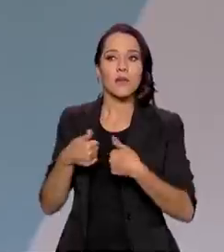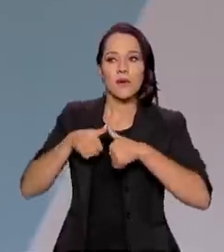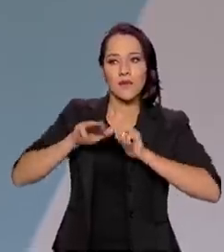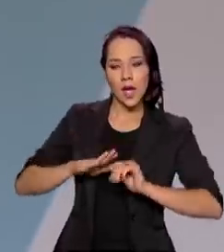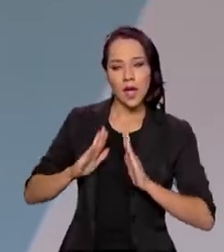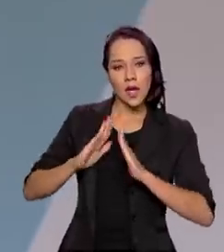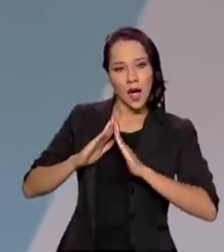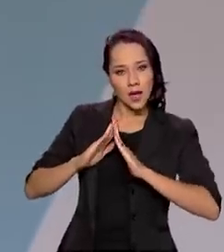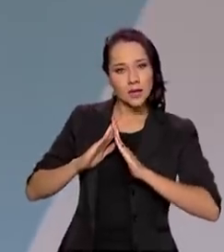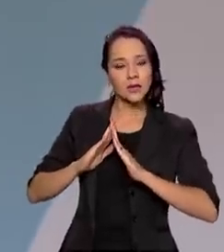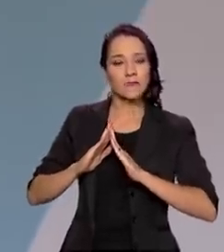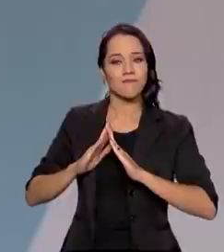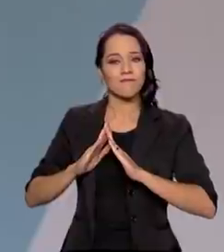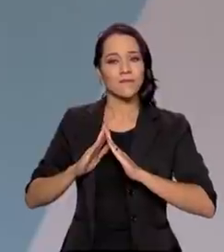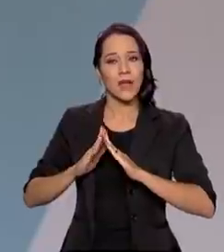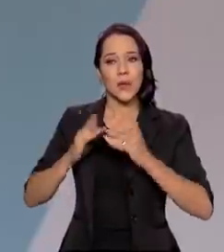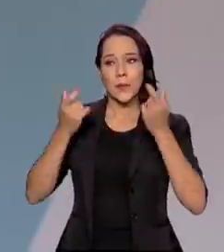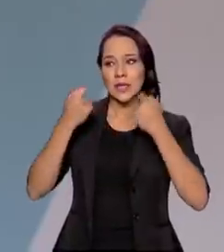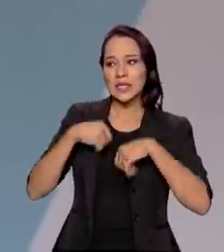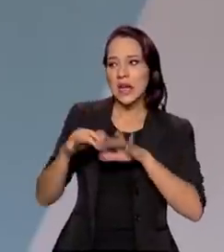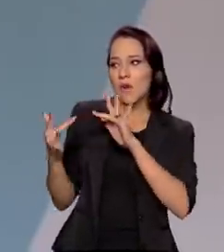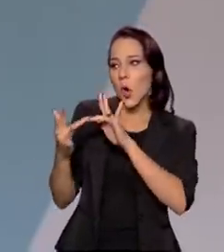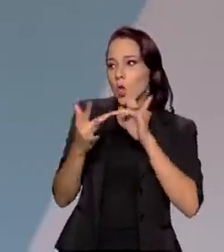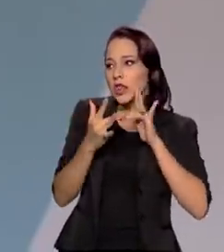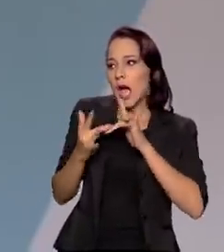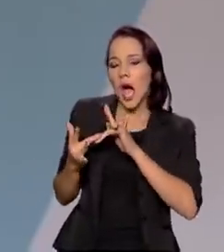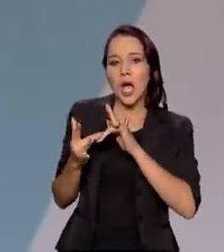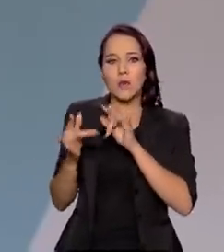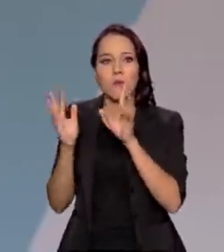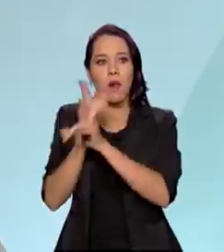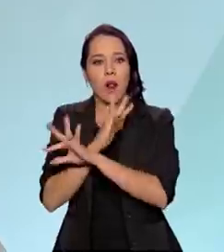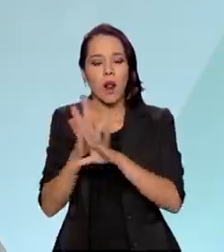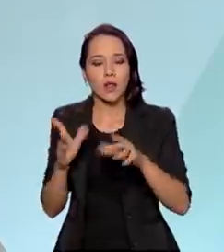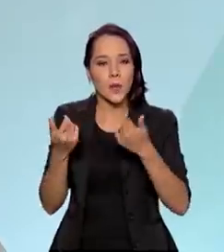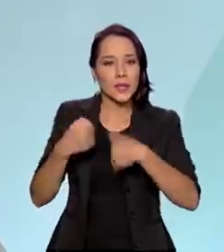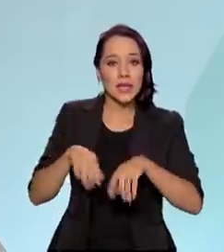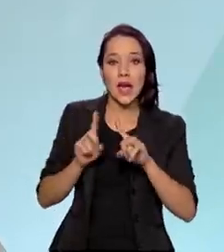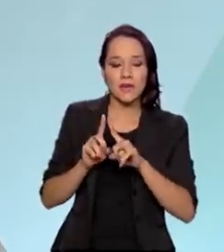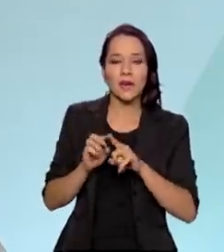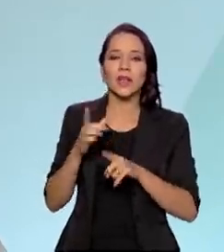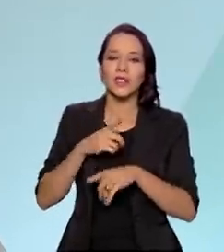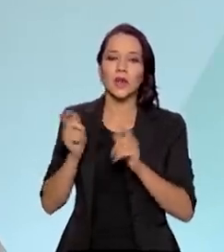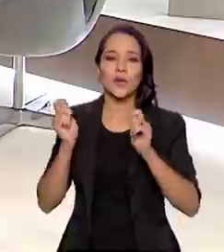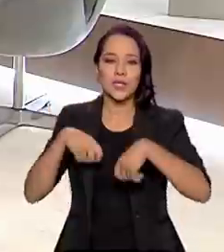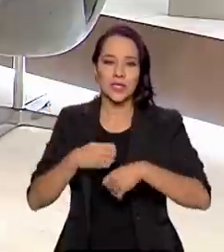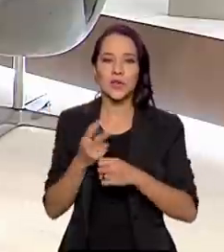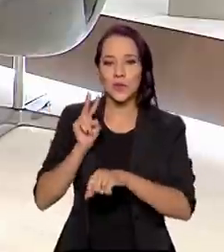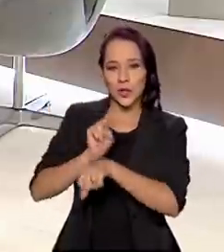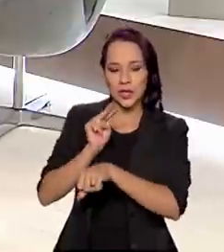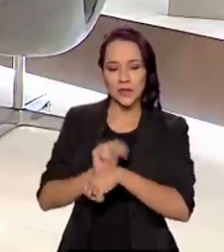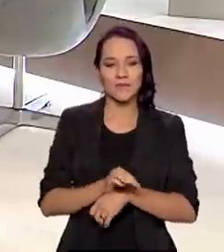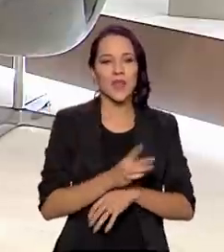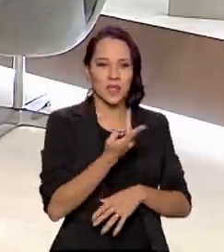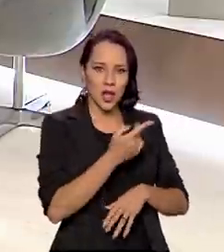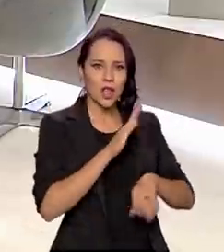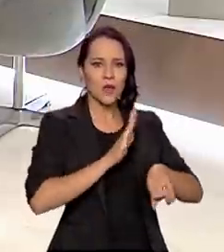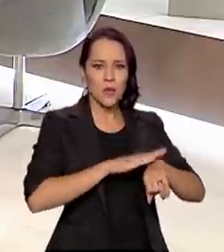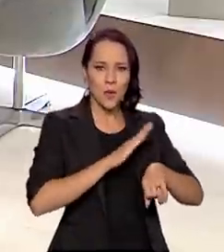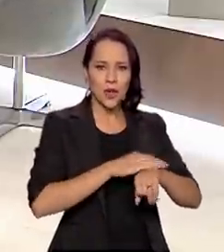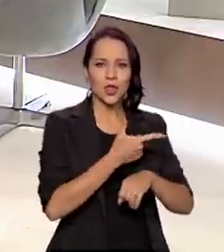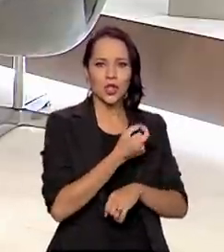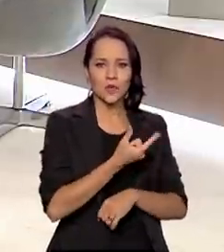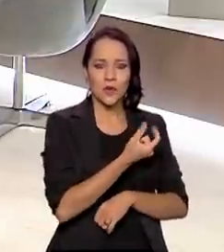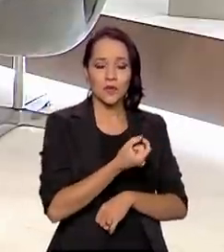casa sem conviver, sem se aglomerar, elas teriam a condição de Naquele momento de 2020, que era o momento